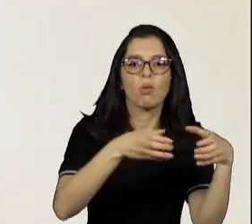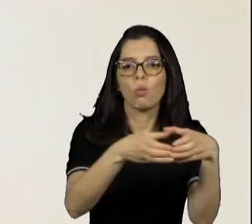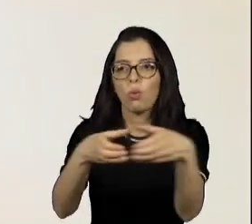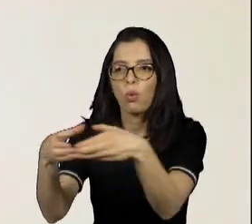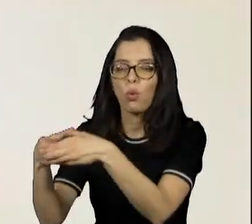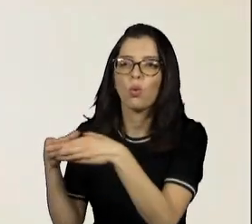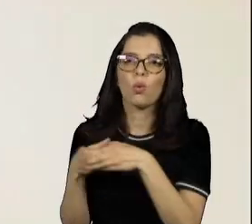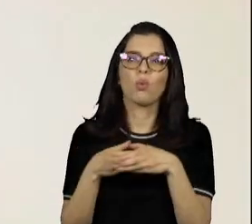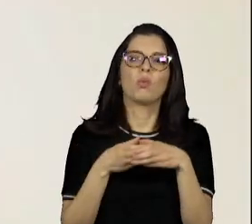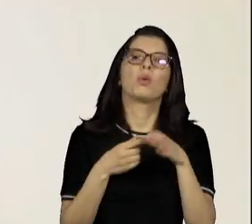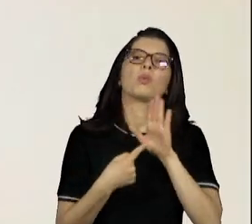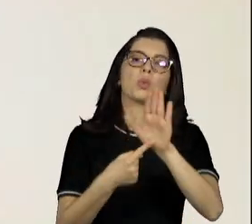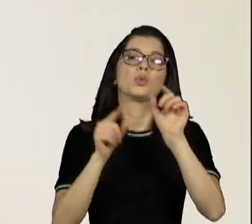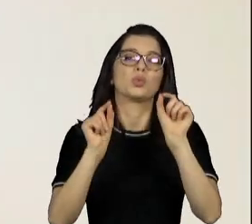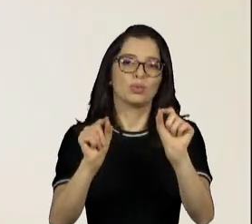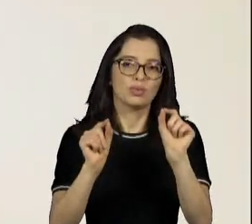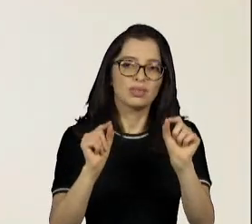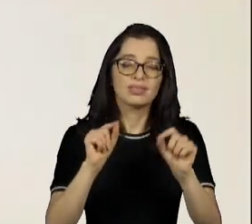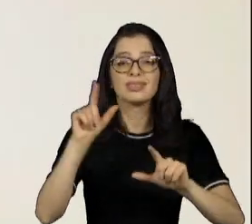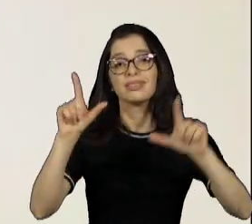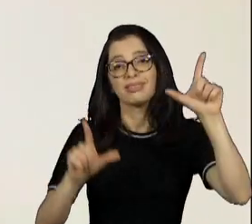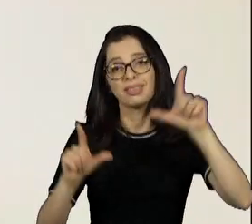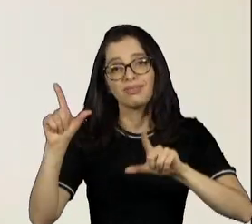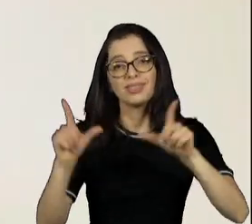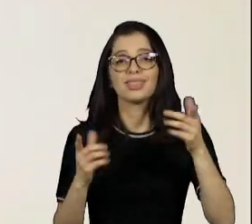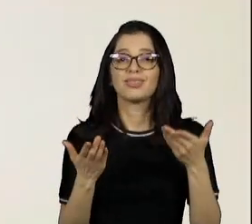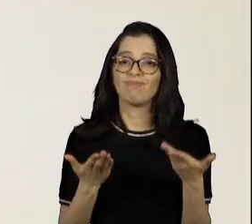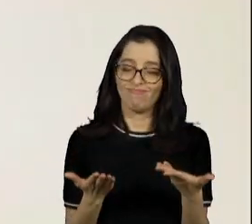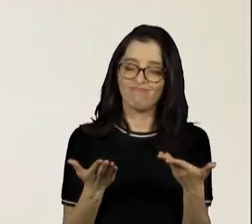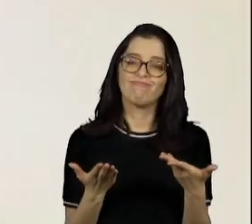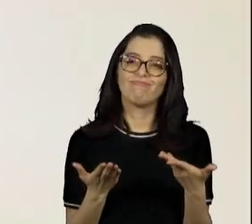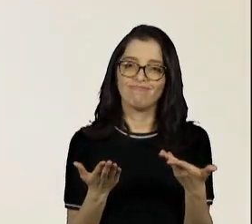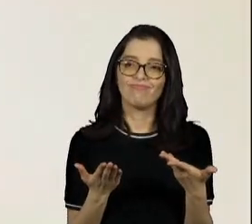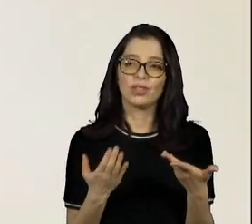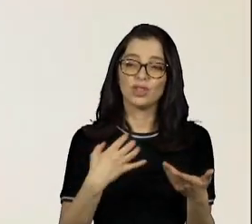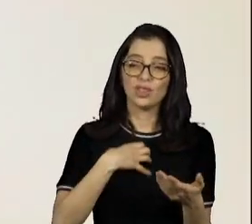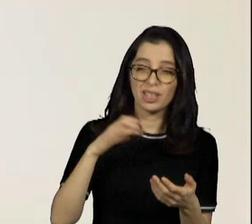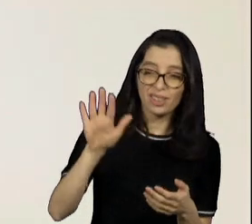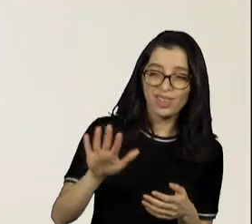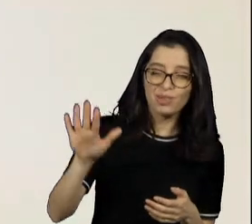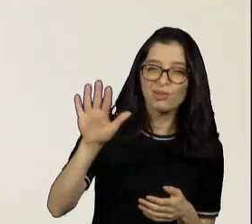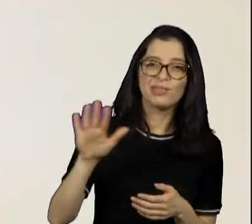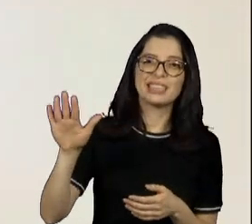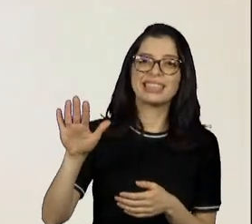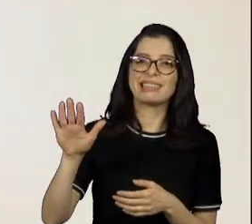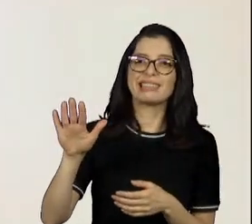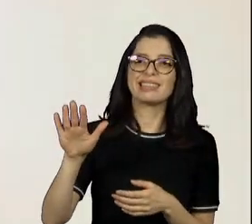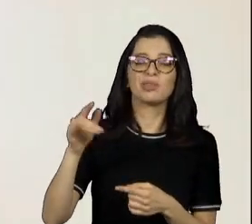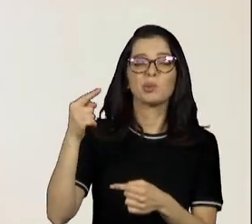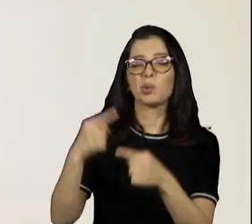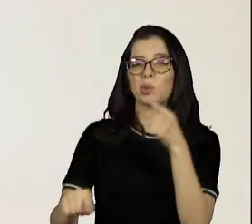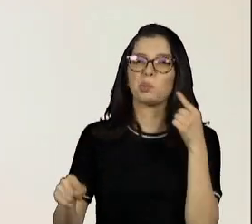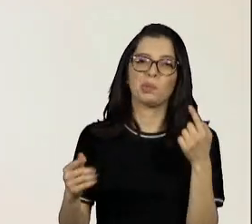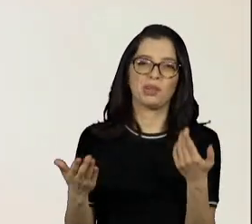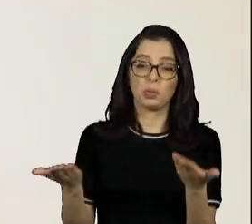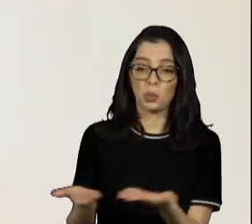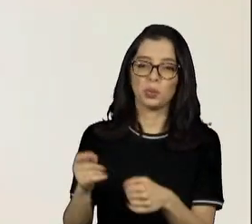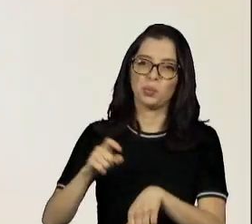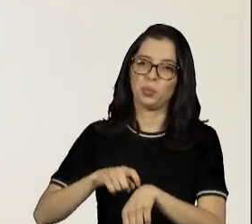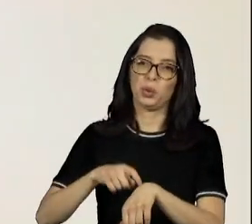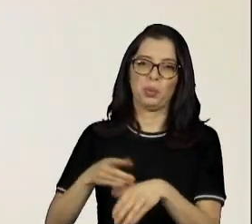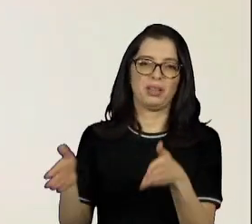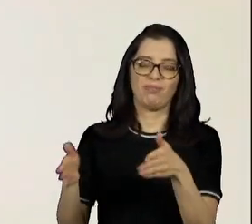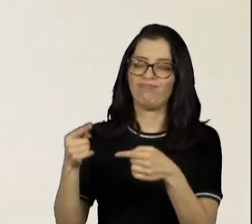isso daí faz com que a televisão, com esse formato, não seja bem vista pelas crianças, e sim uma